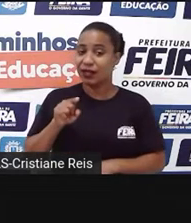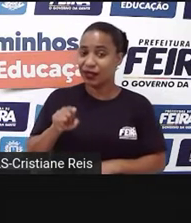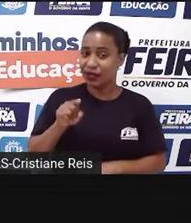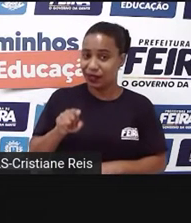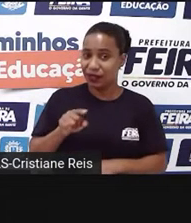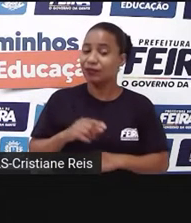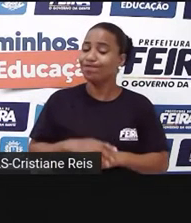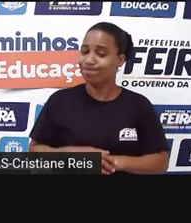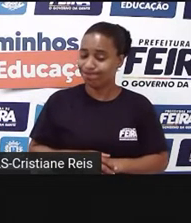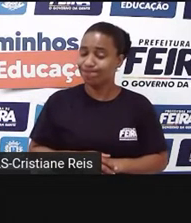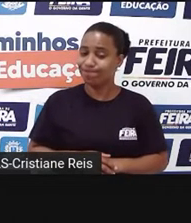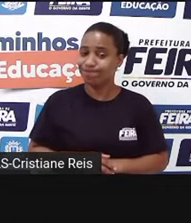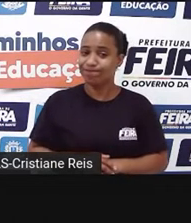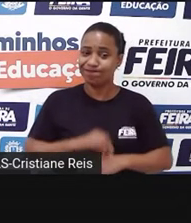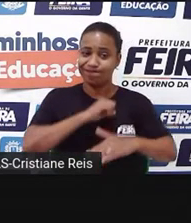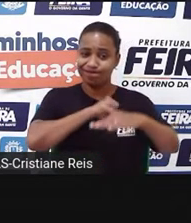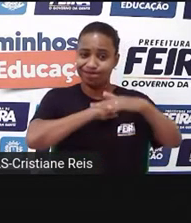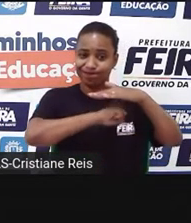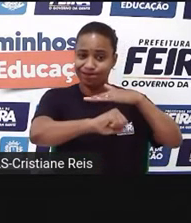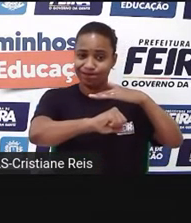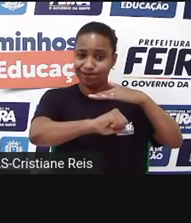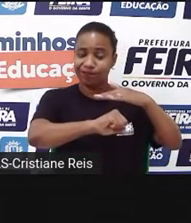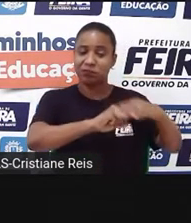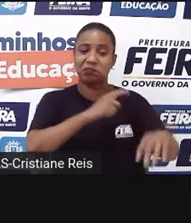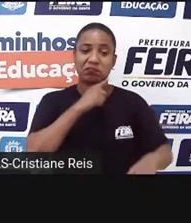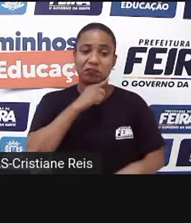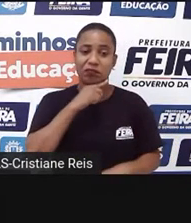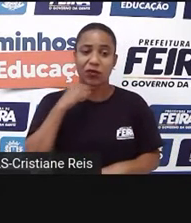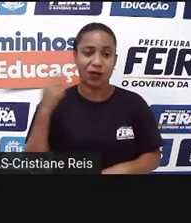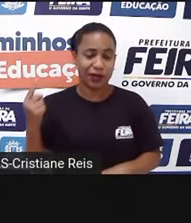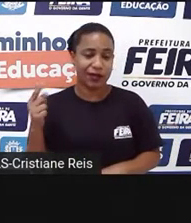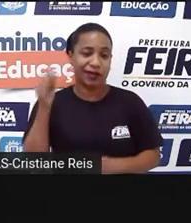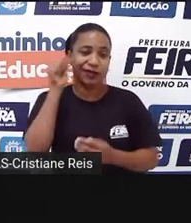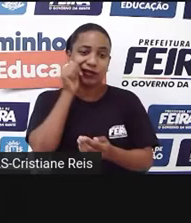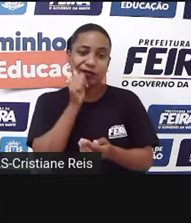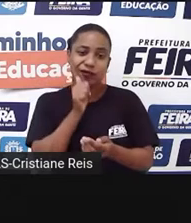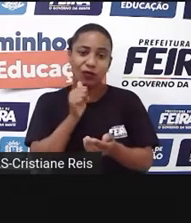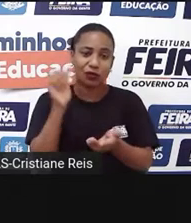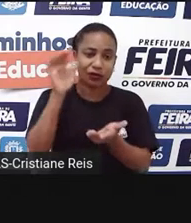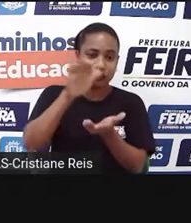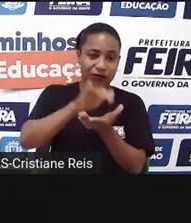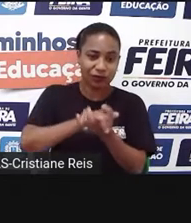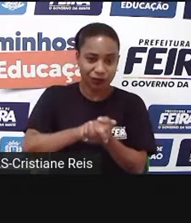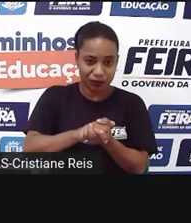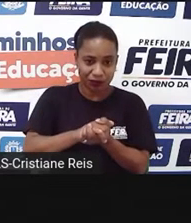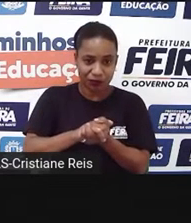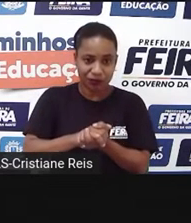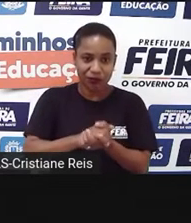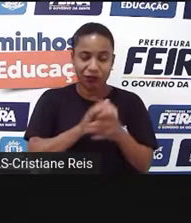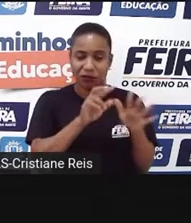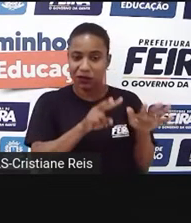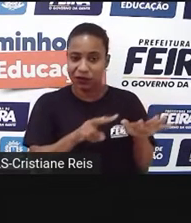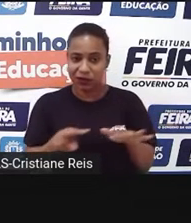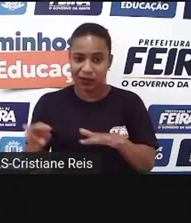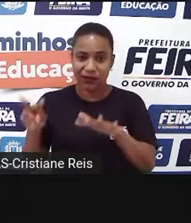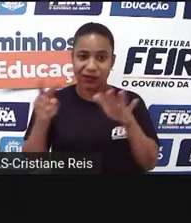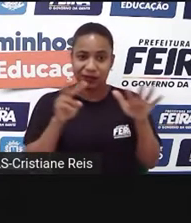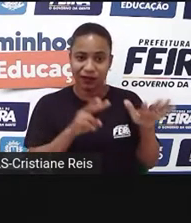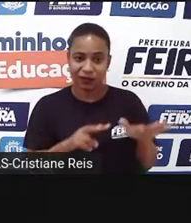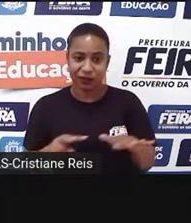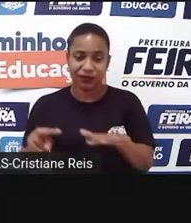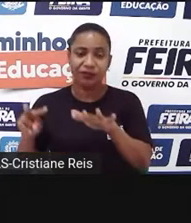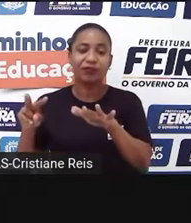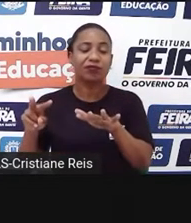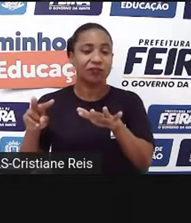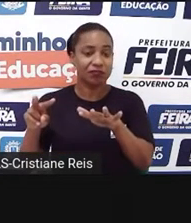E a sua esposa de nome Gertrudes, logo depois, acho que mais ou menos duas semanas depois, da